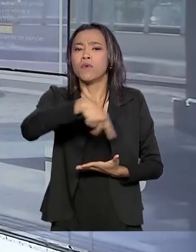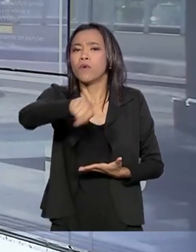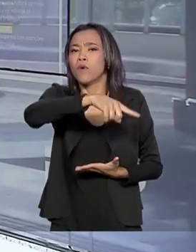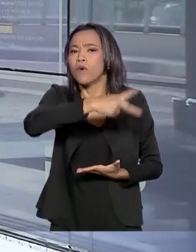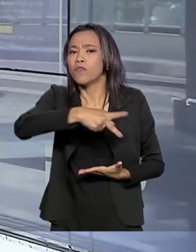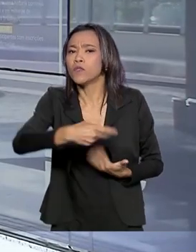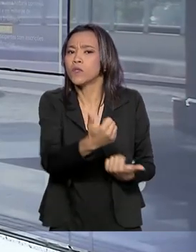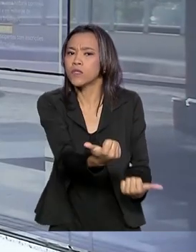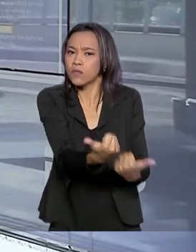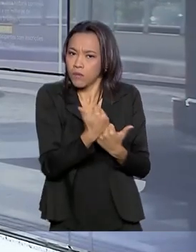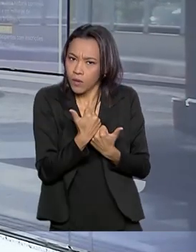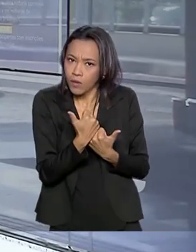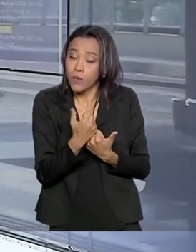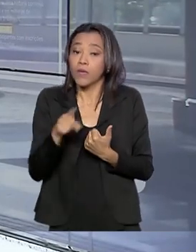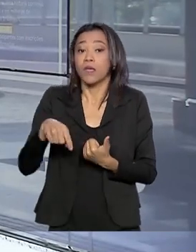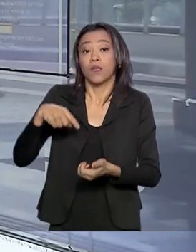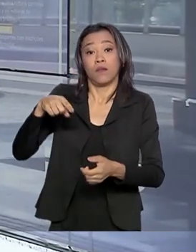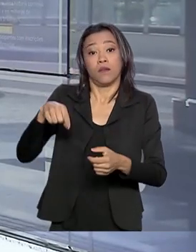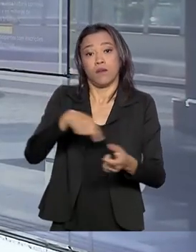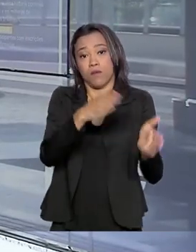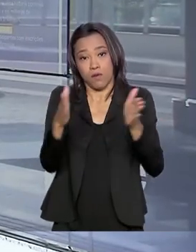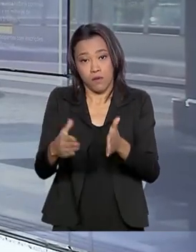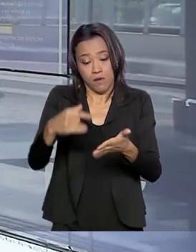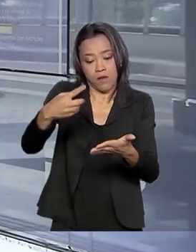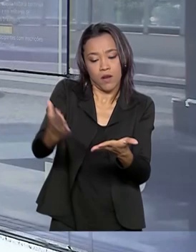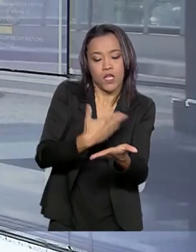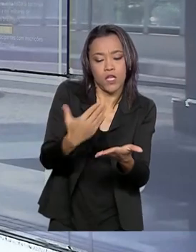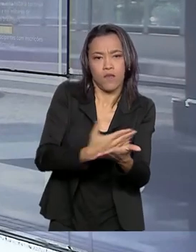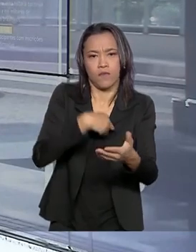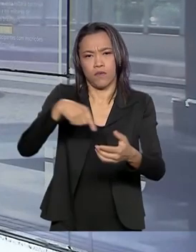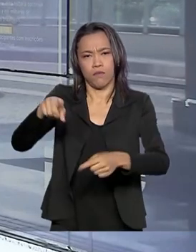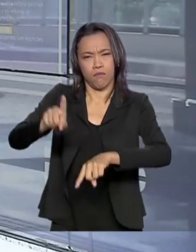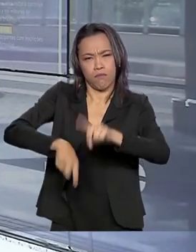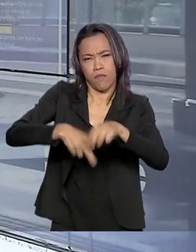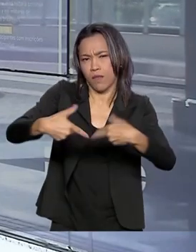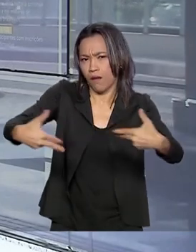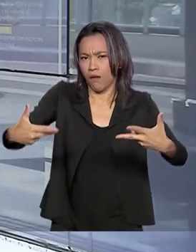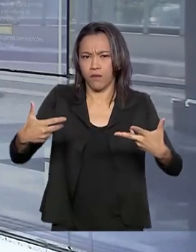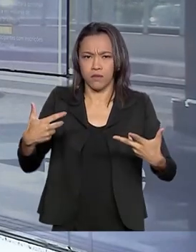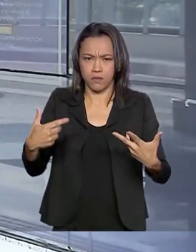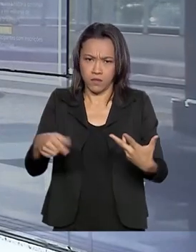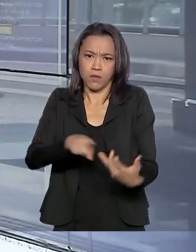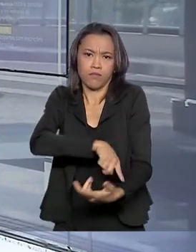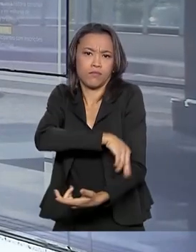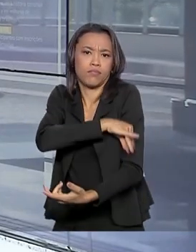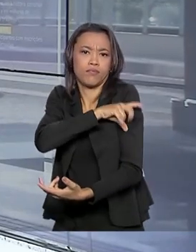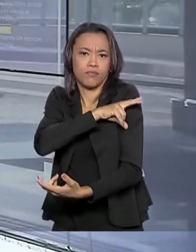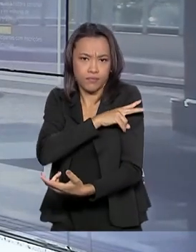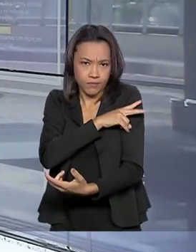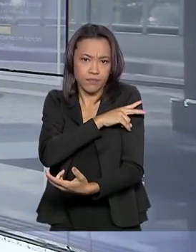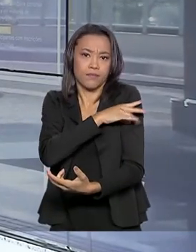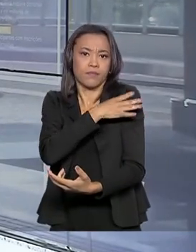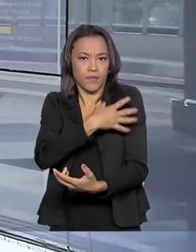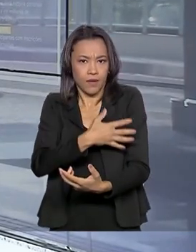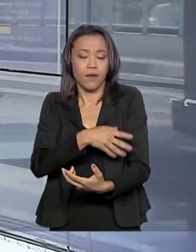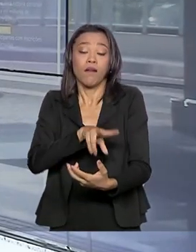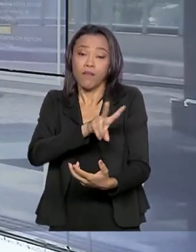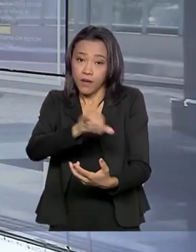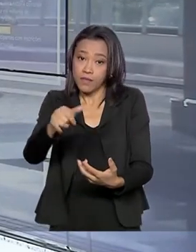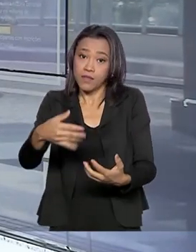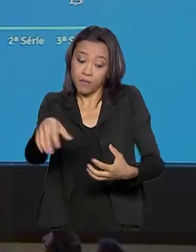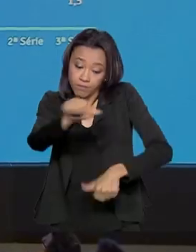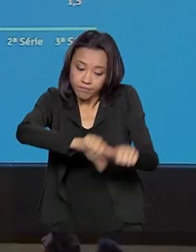programa nacional do livro e do material didático para a educação infantil e os anos iniciais do ensino fundamental deve ser